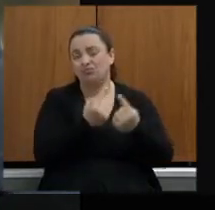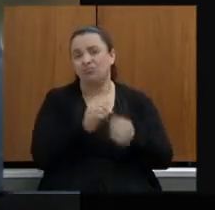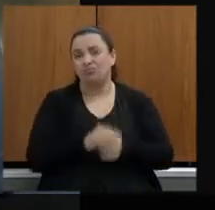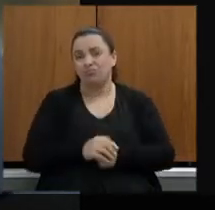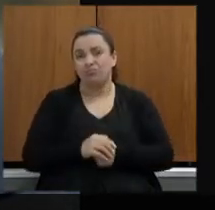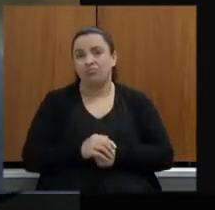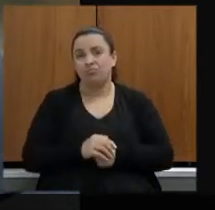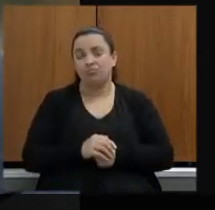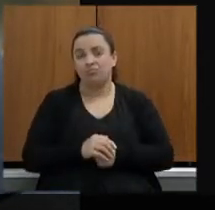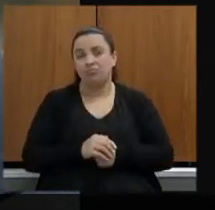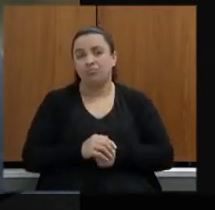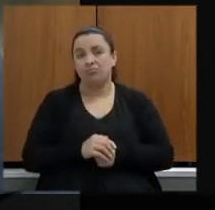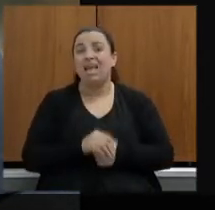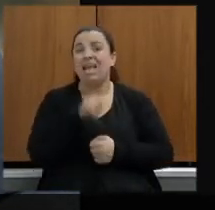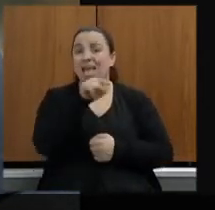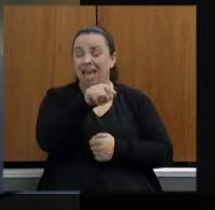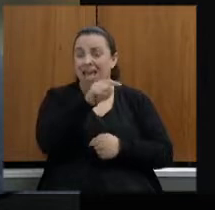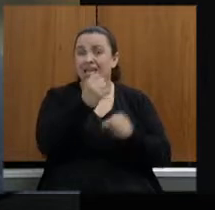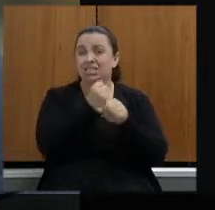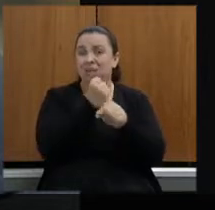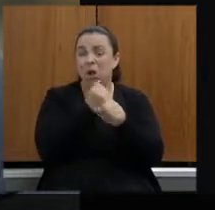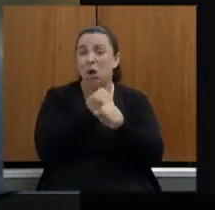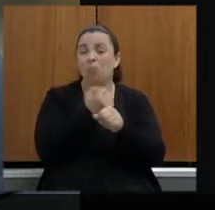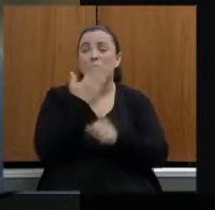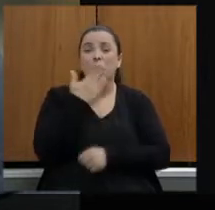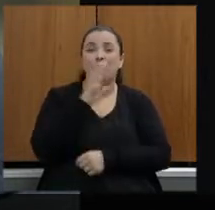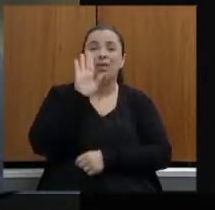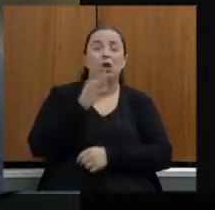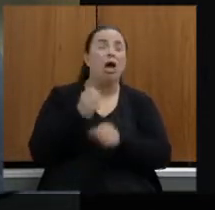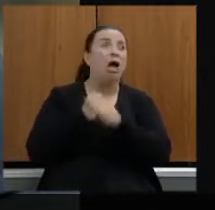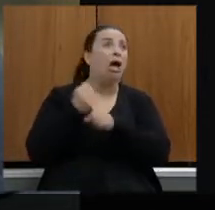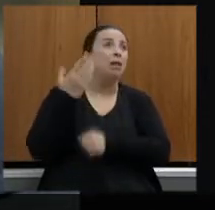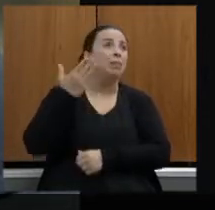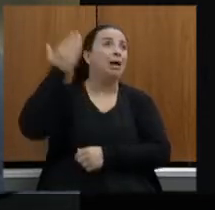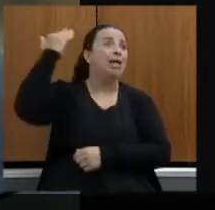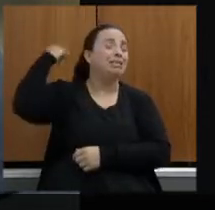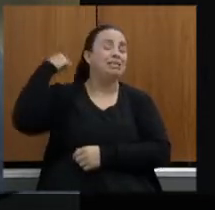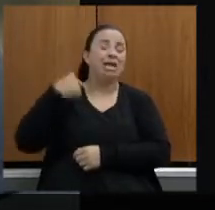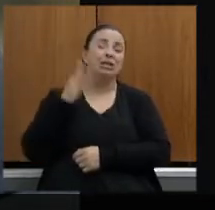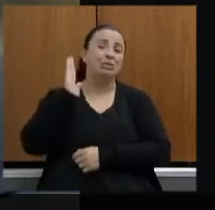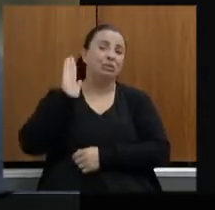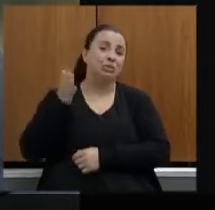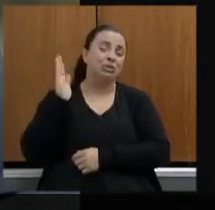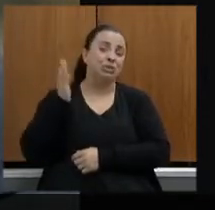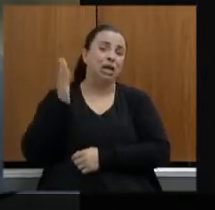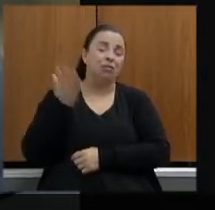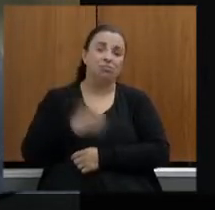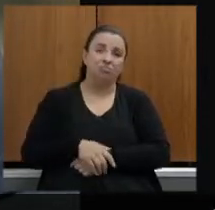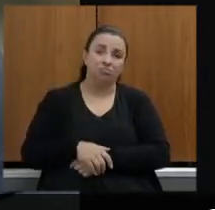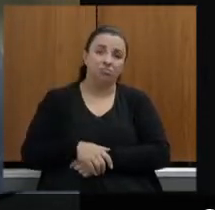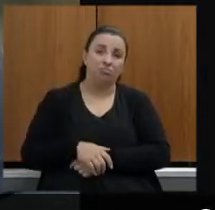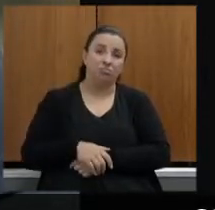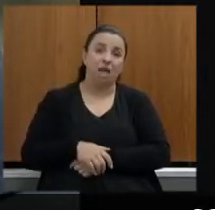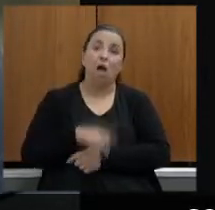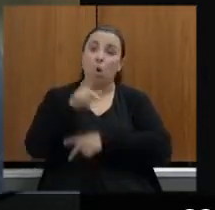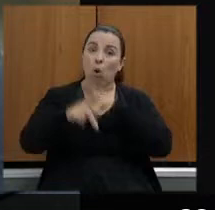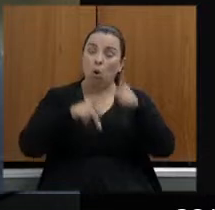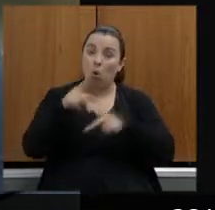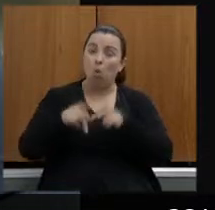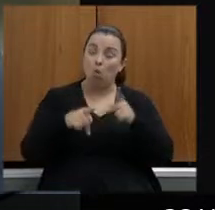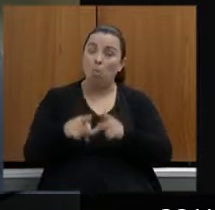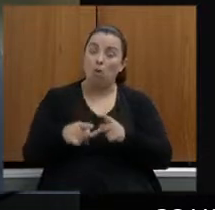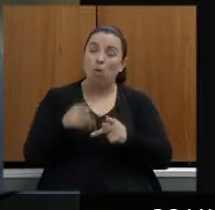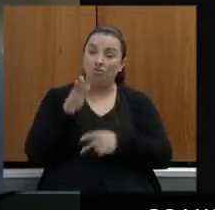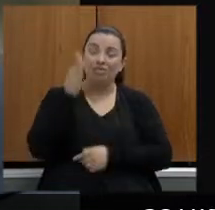anos há anos a população é quem confirma isso há promessas aí de